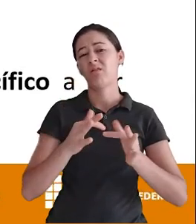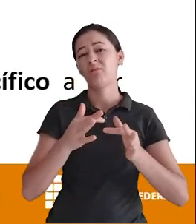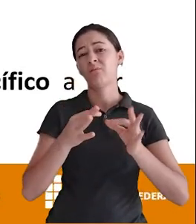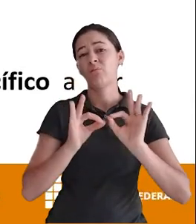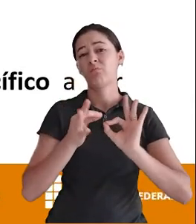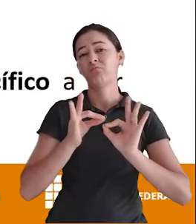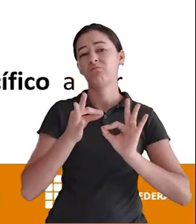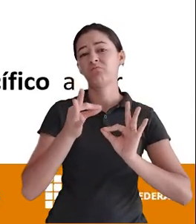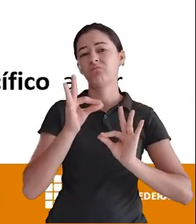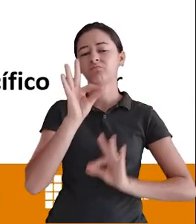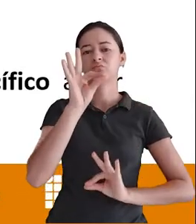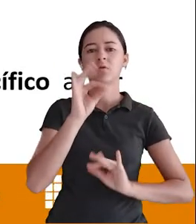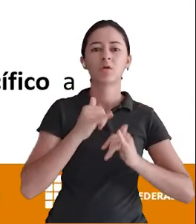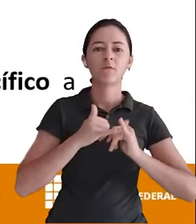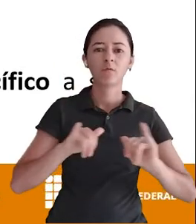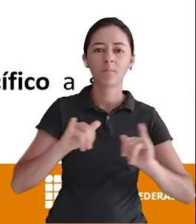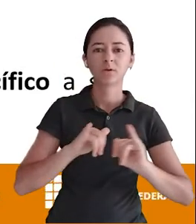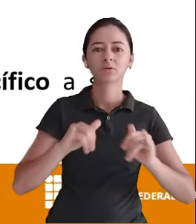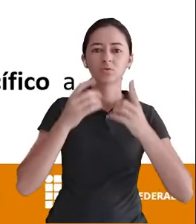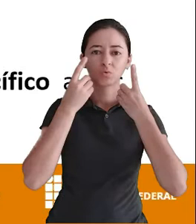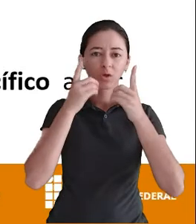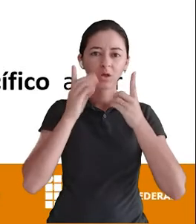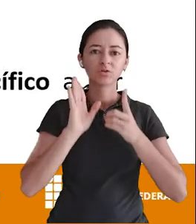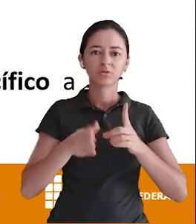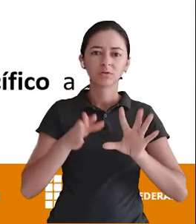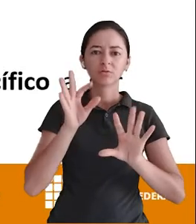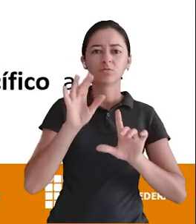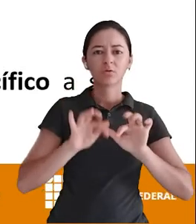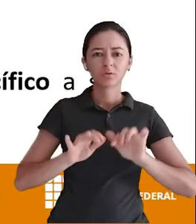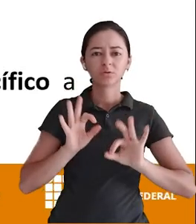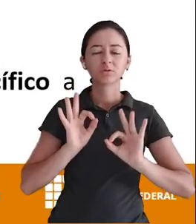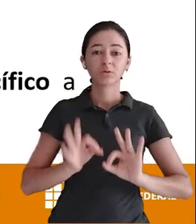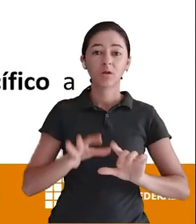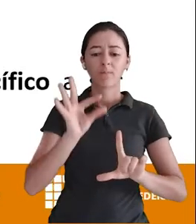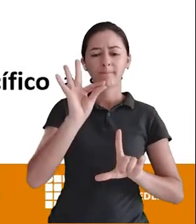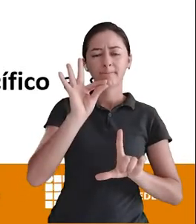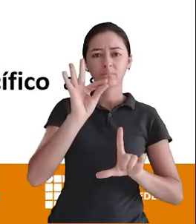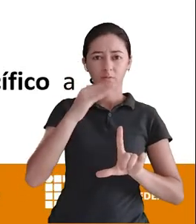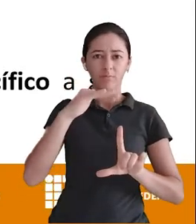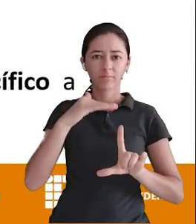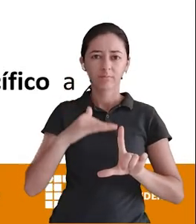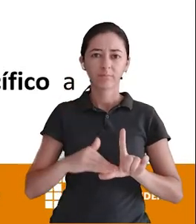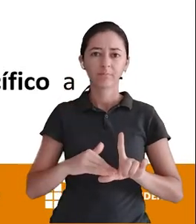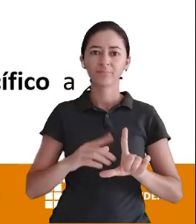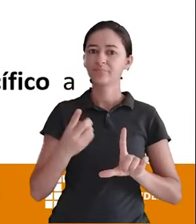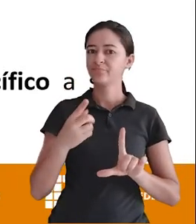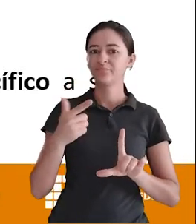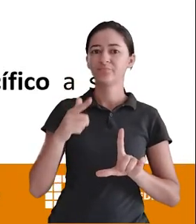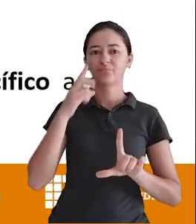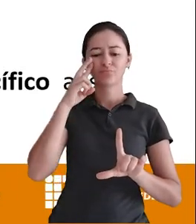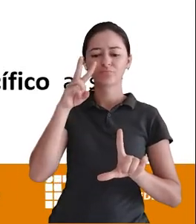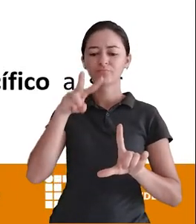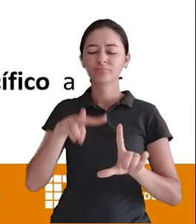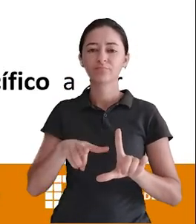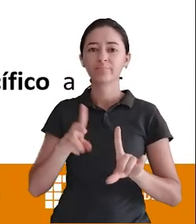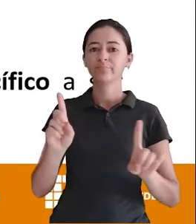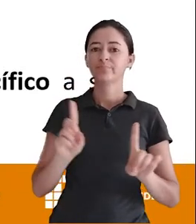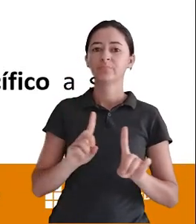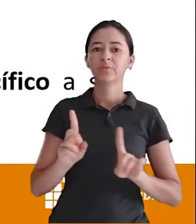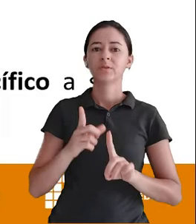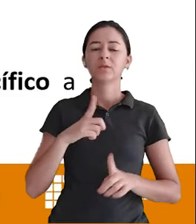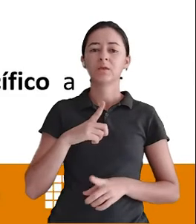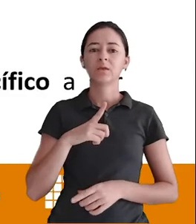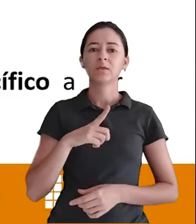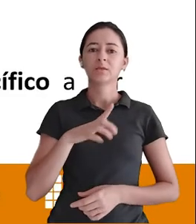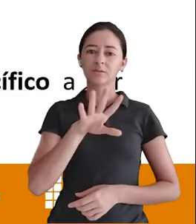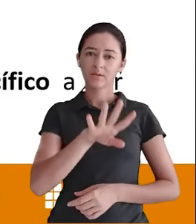Um banco de dados De um sistema que já existe Faz algum tempo Você não tem acesso àquele script Certo? As tabelas vão